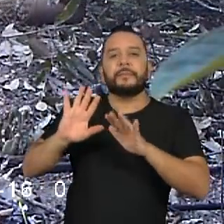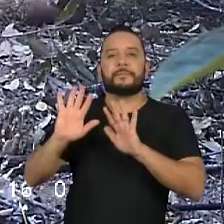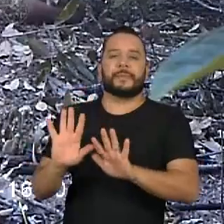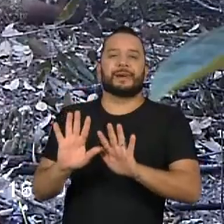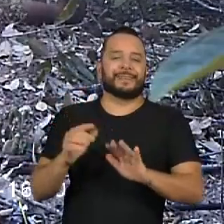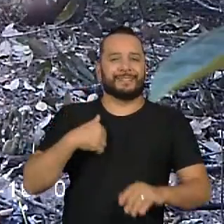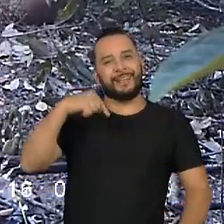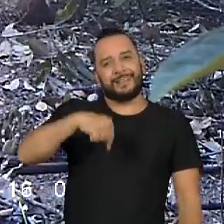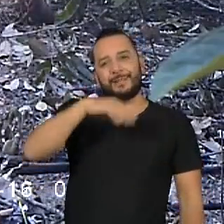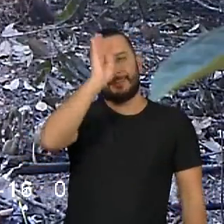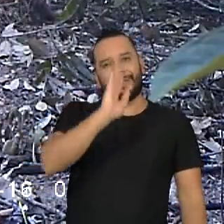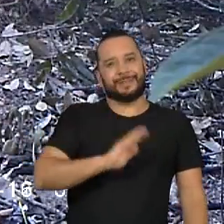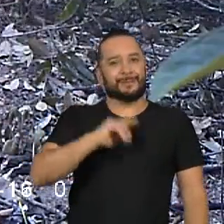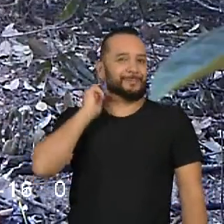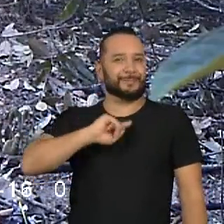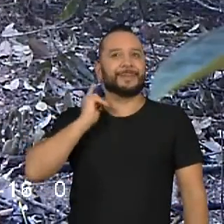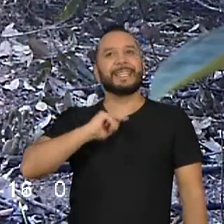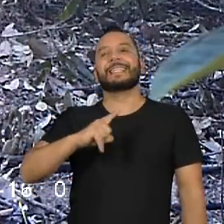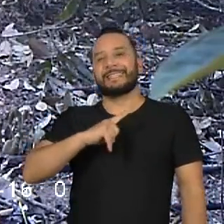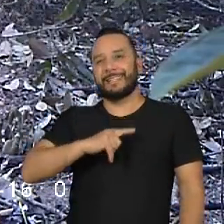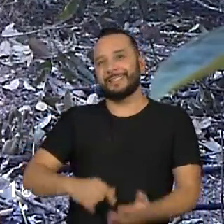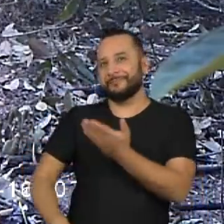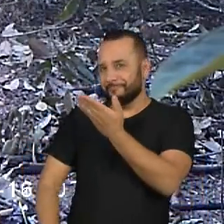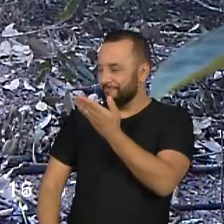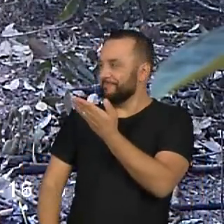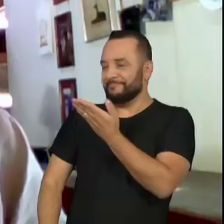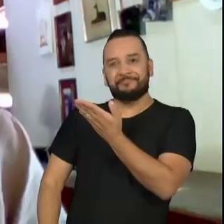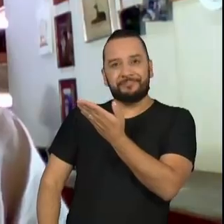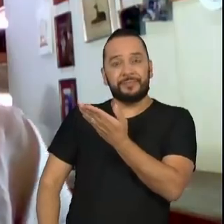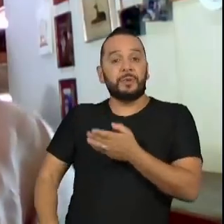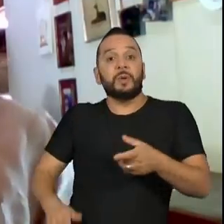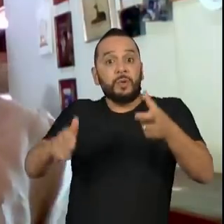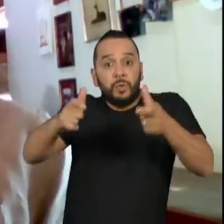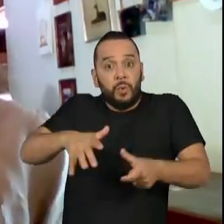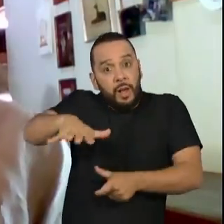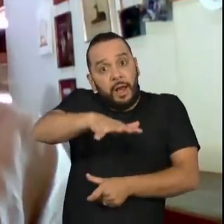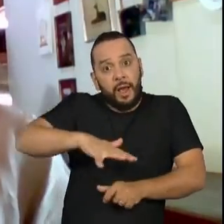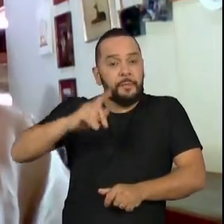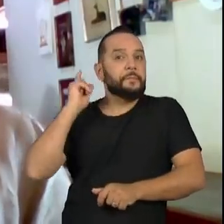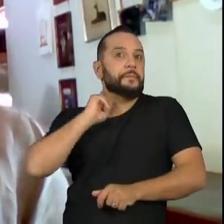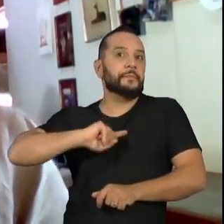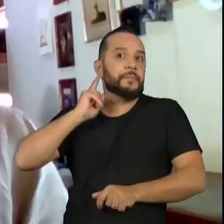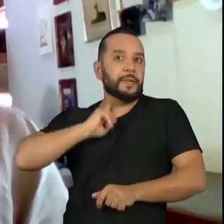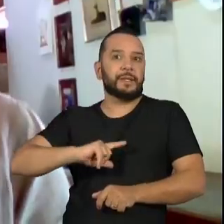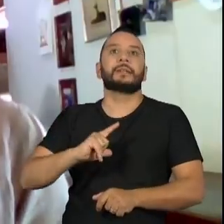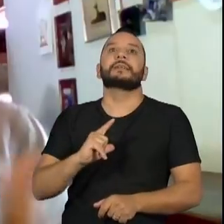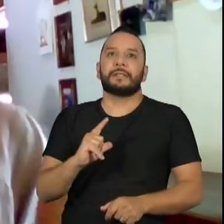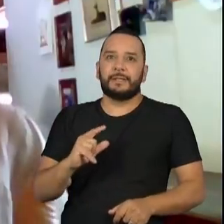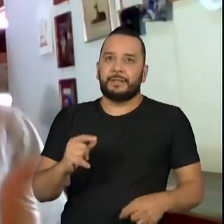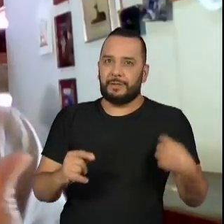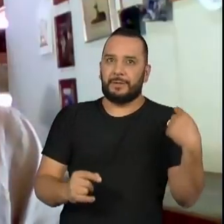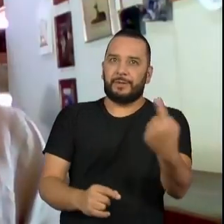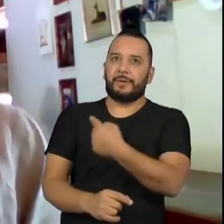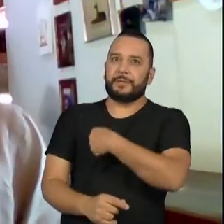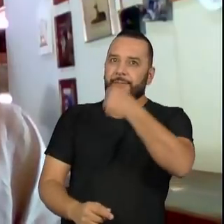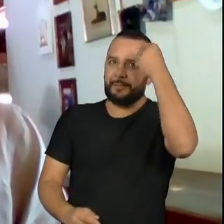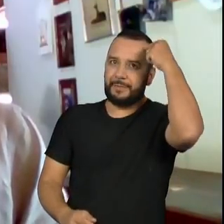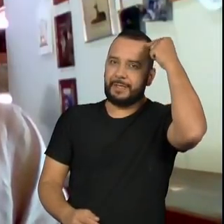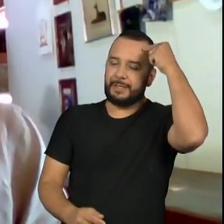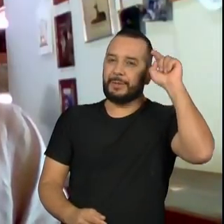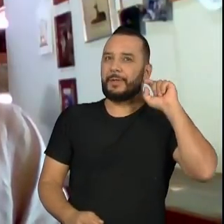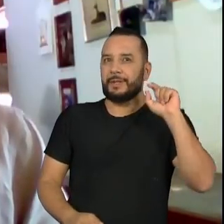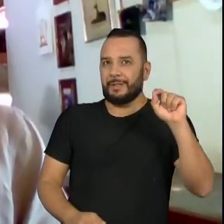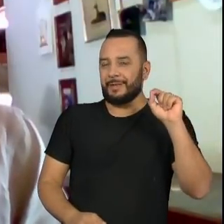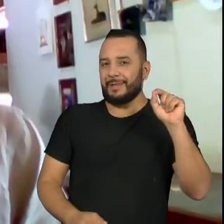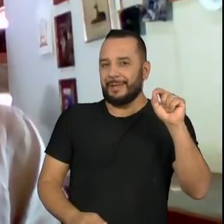pelas terras do Triângulo Mineiro. Especificamente nessa região do Triângulo Mineiro, a gente considera que é um